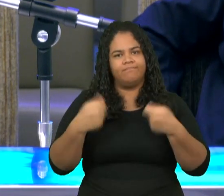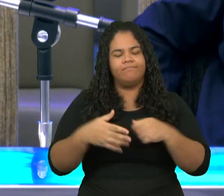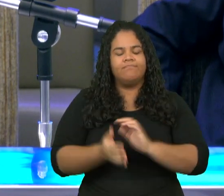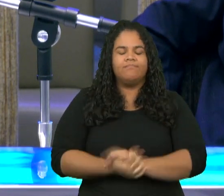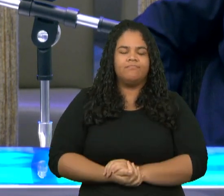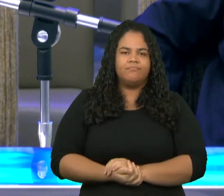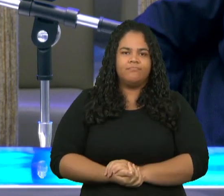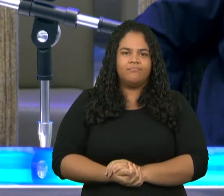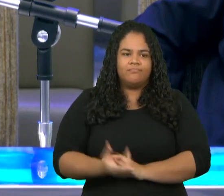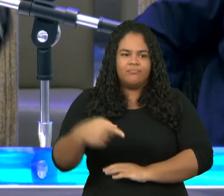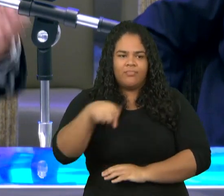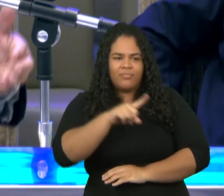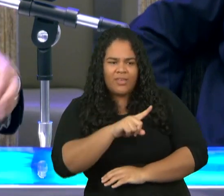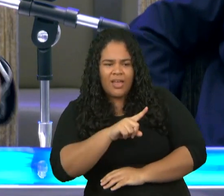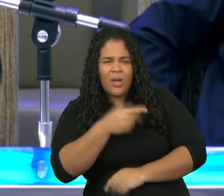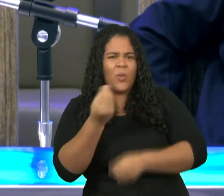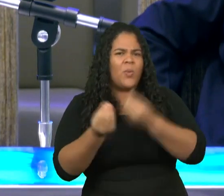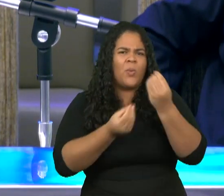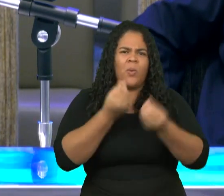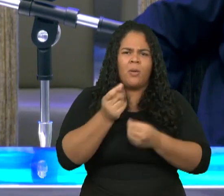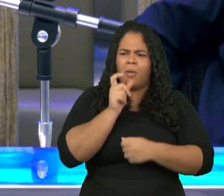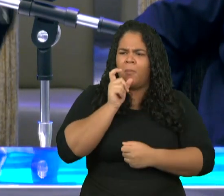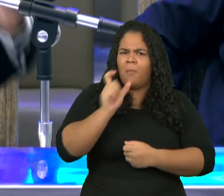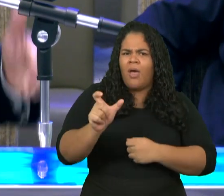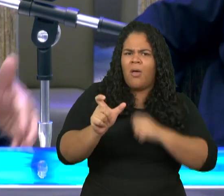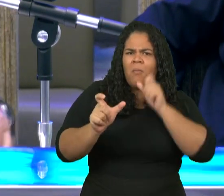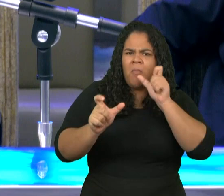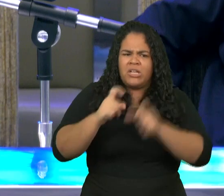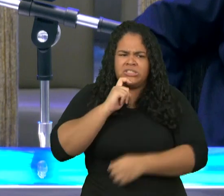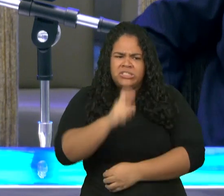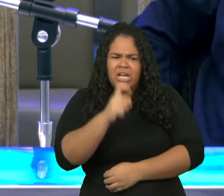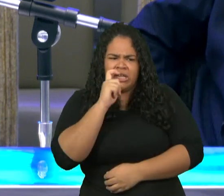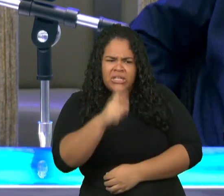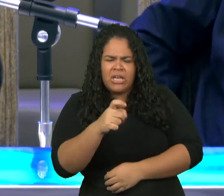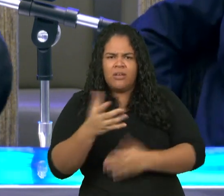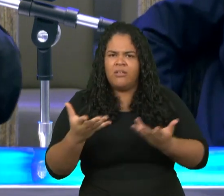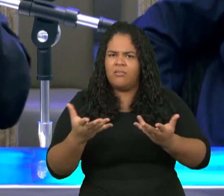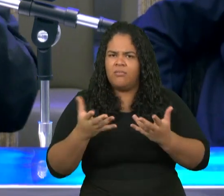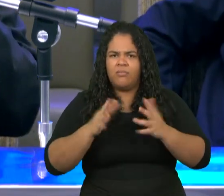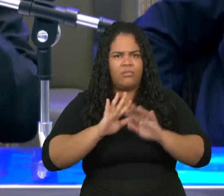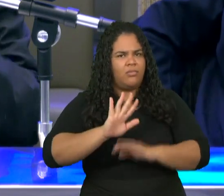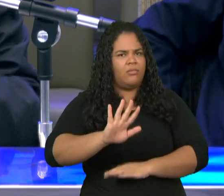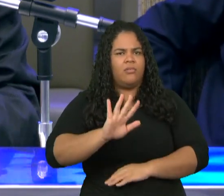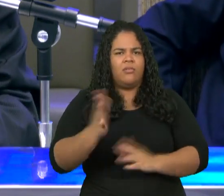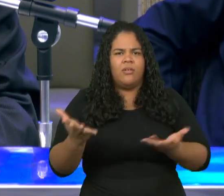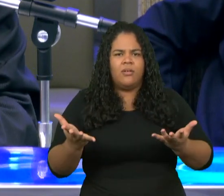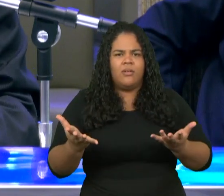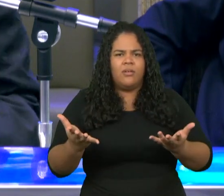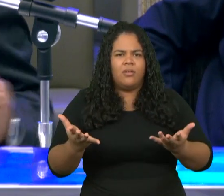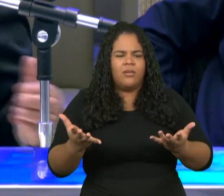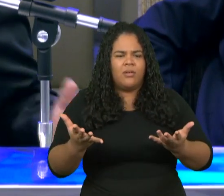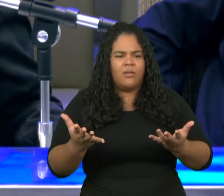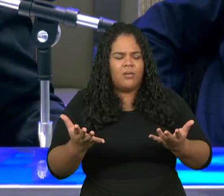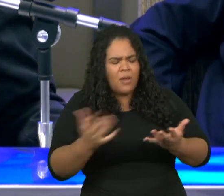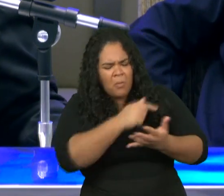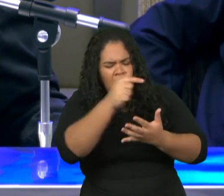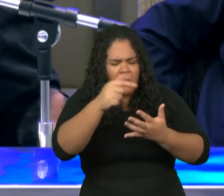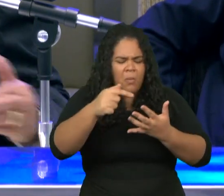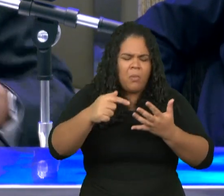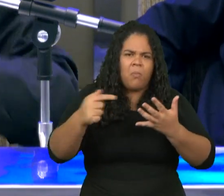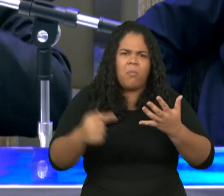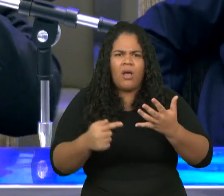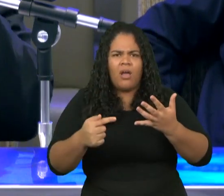a forma que ele fala os palavrões que ele cita as coisas obscenas que ele pratica